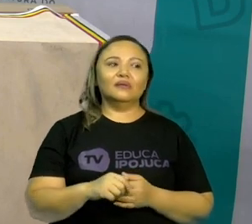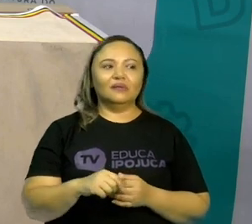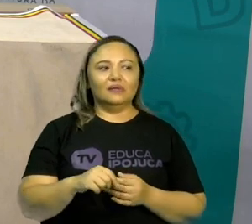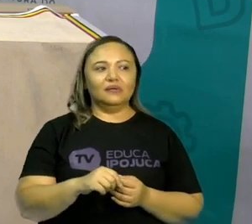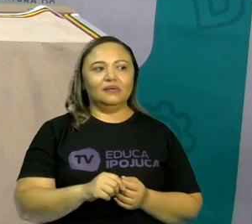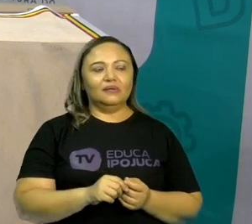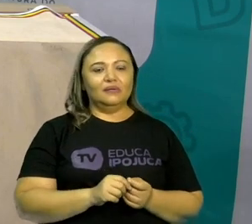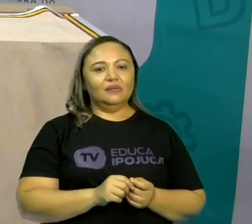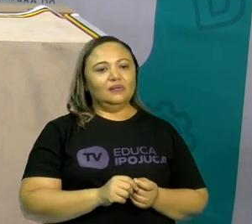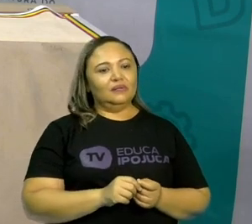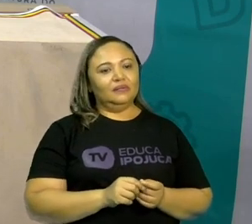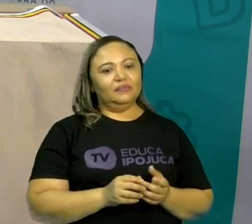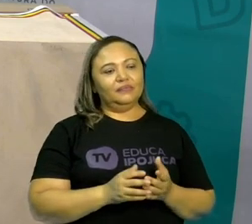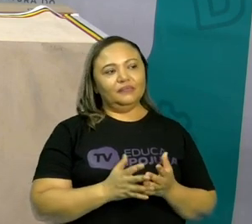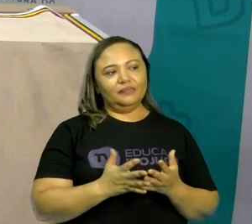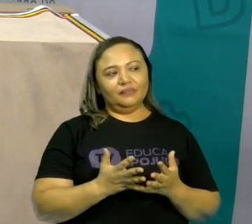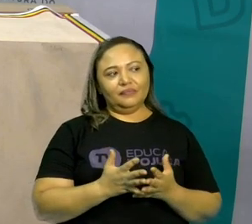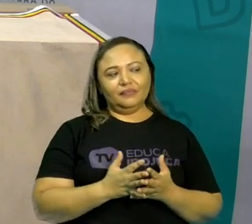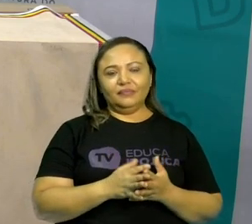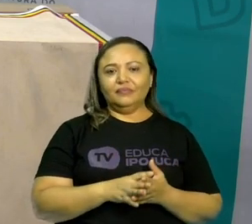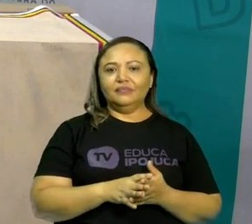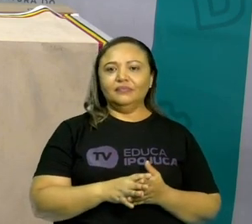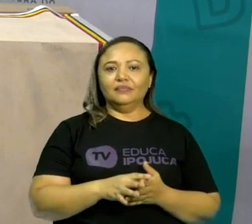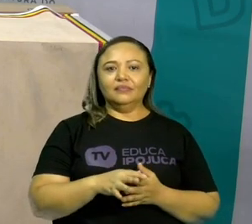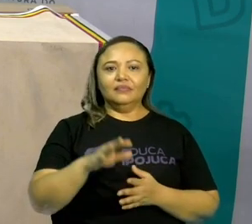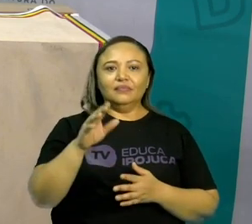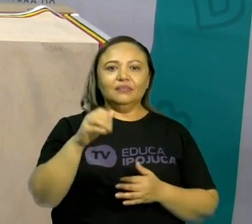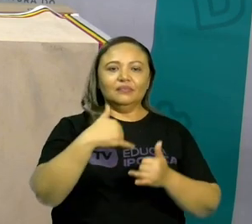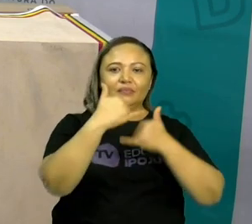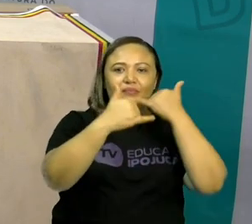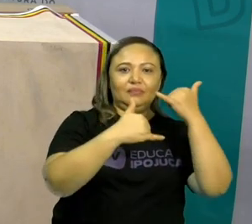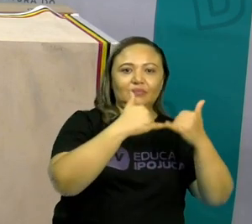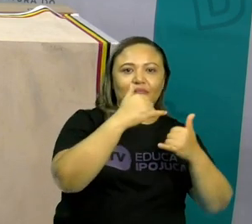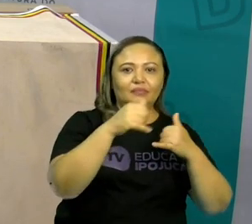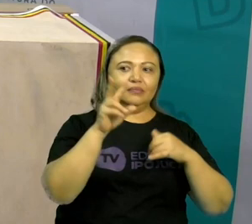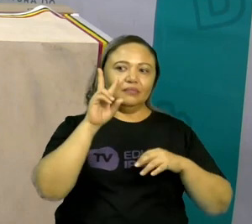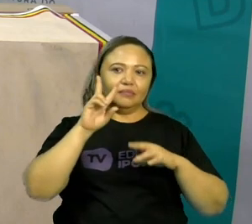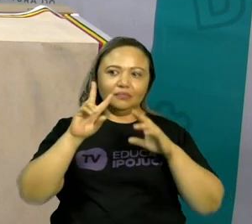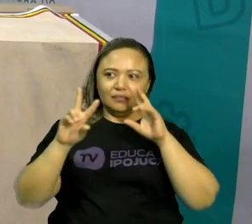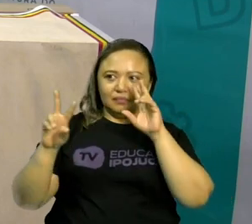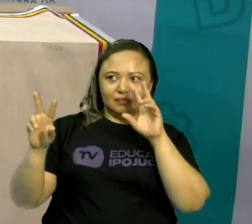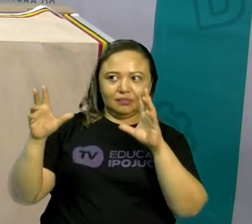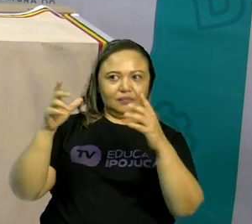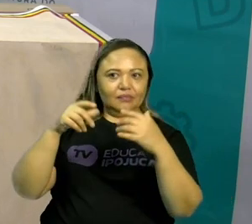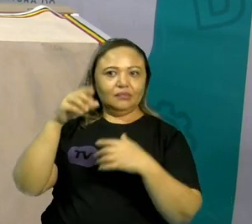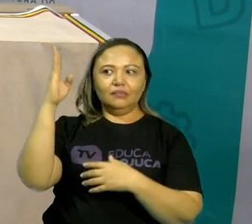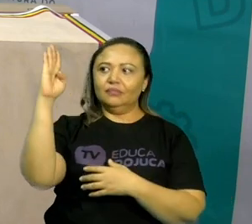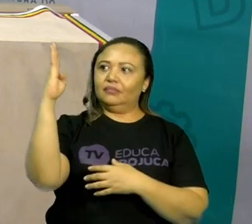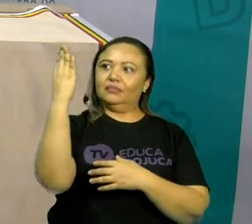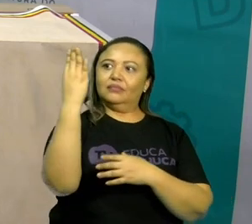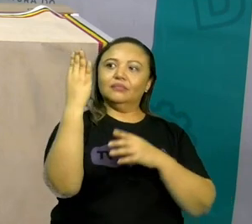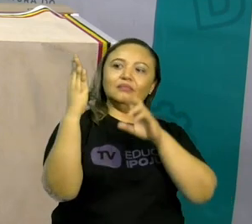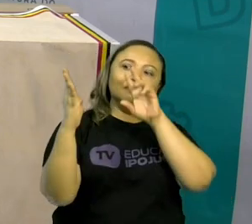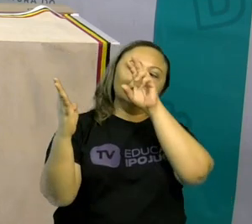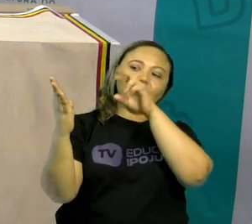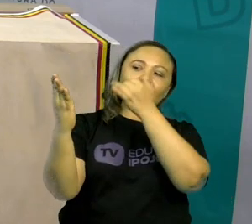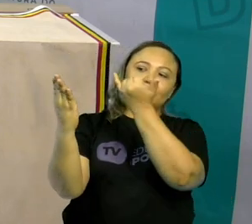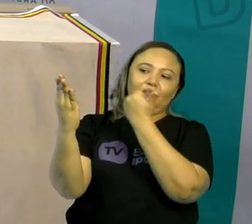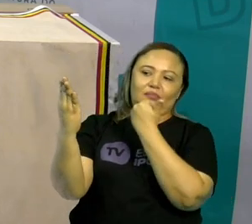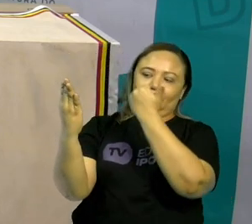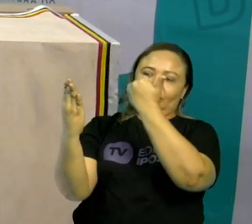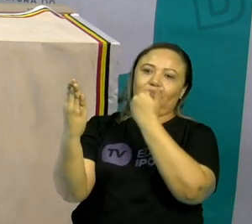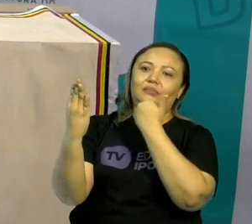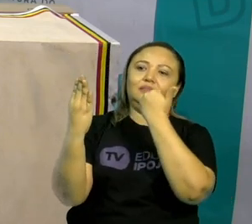mágico? Eu quero brincar disso. Vamos brincar de olhar pro espelho e ver o que ele diz